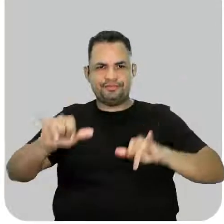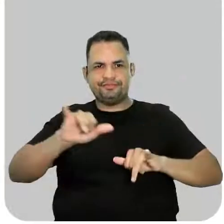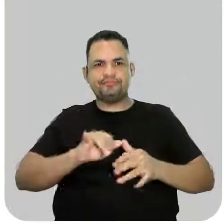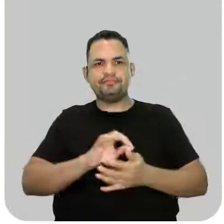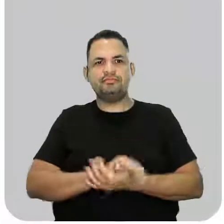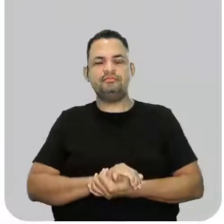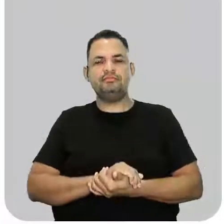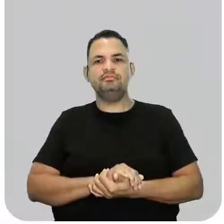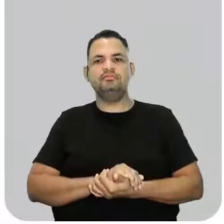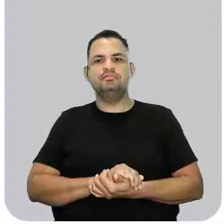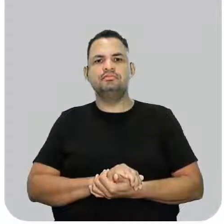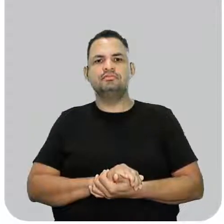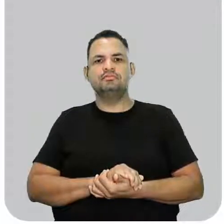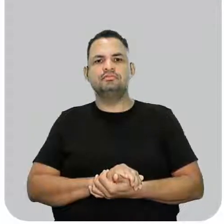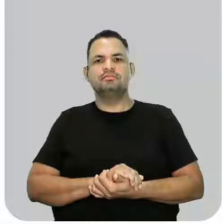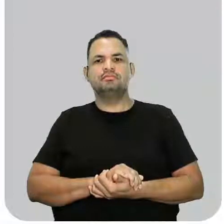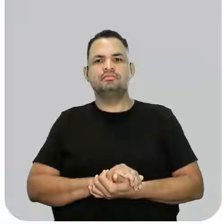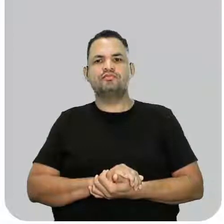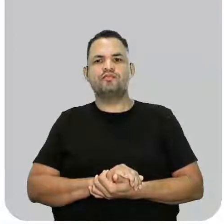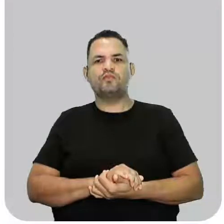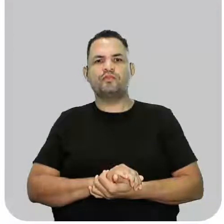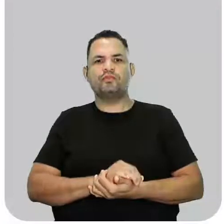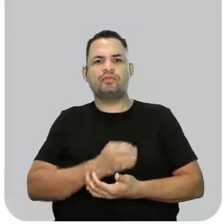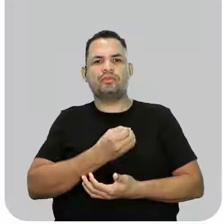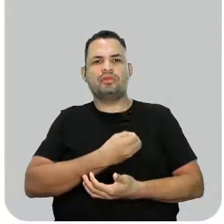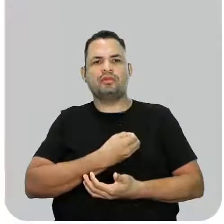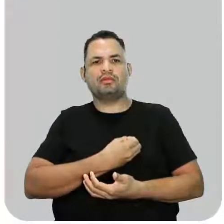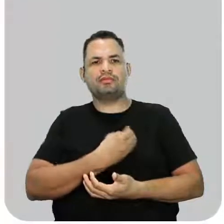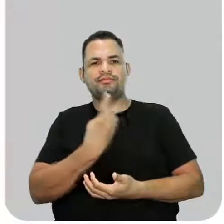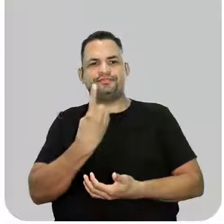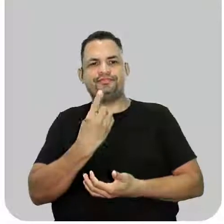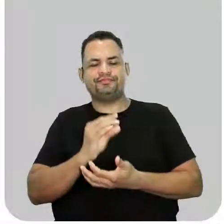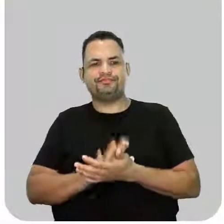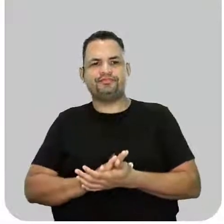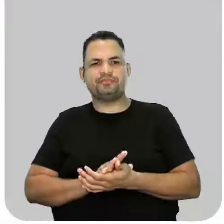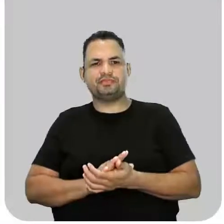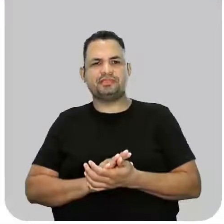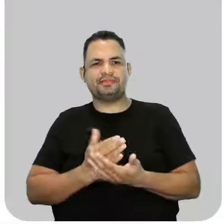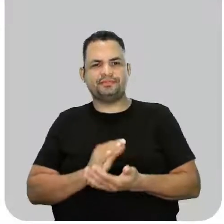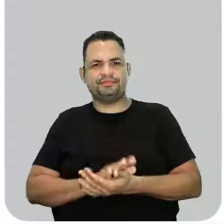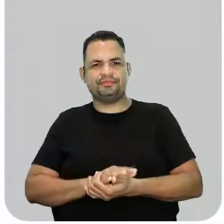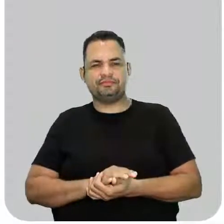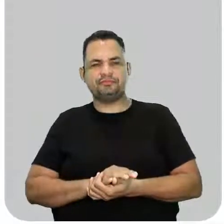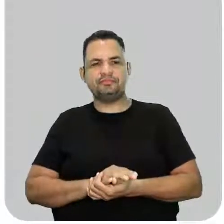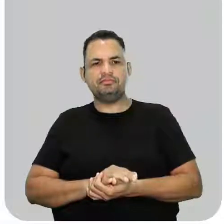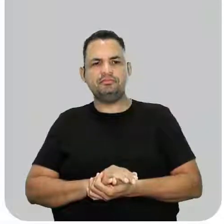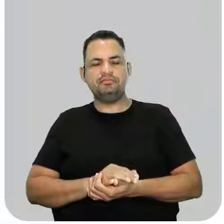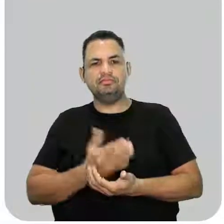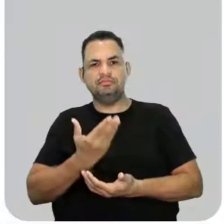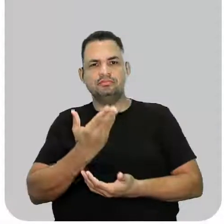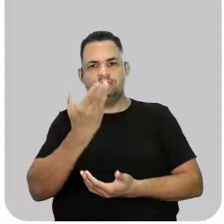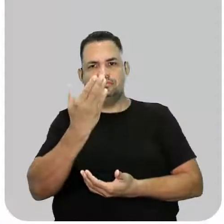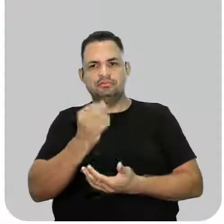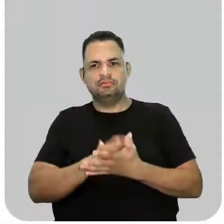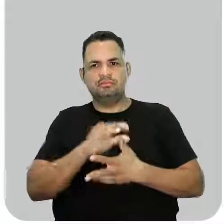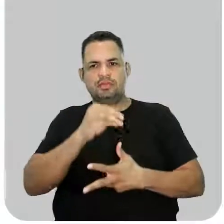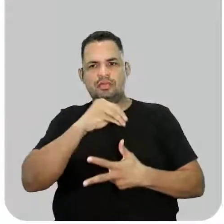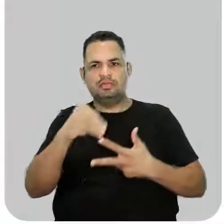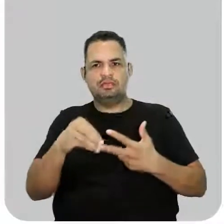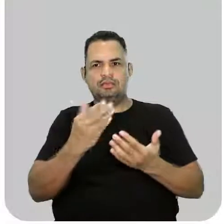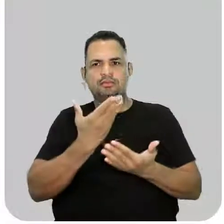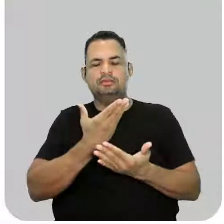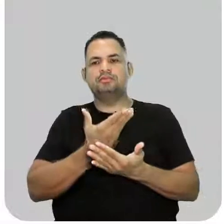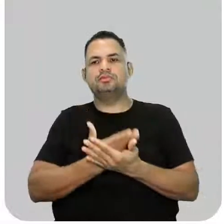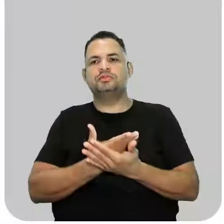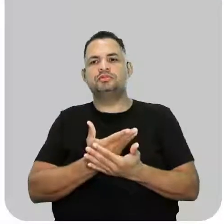E o nós temos? Temos a questão número 1, que é o Se Liga no Enem. Essa questão caiu no Enem do ano